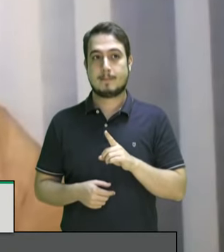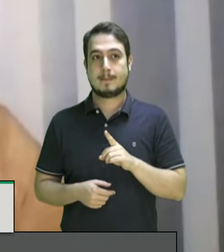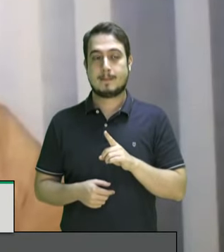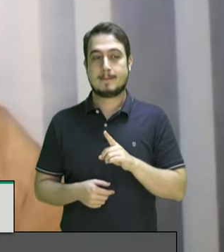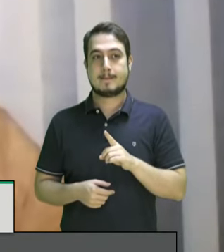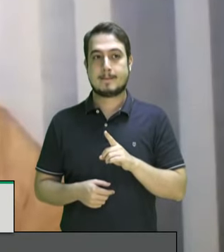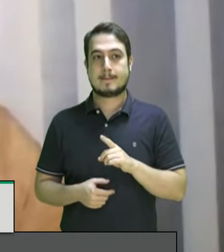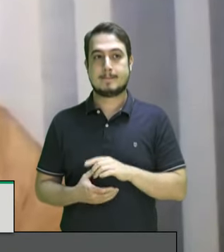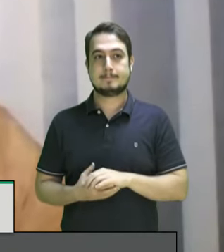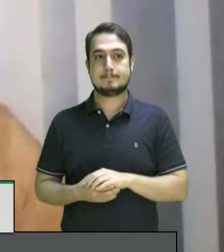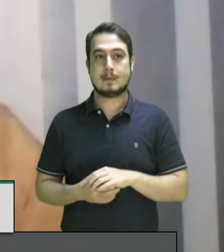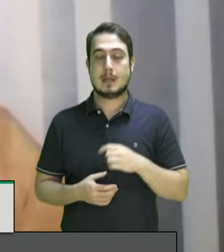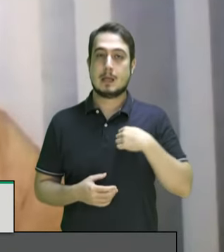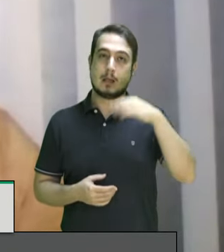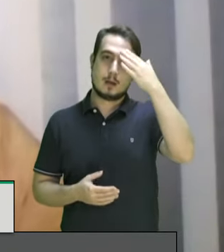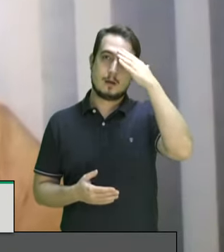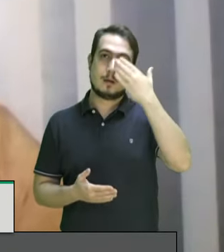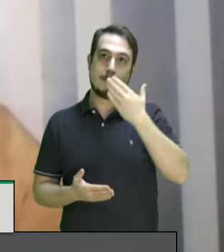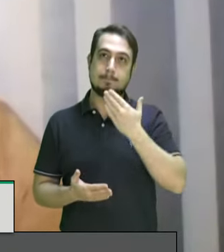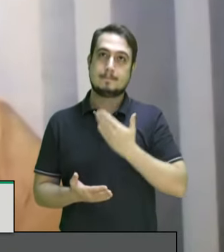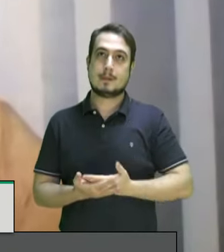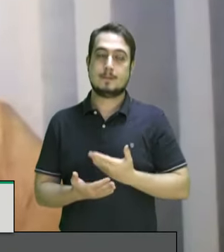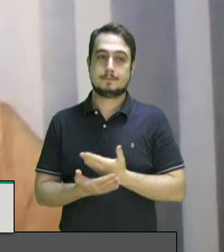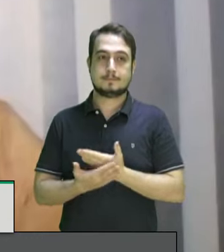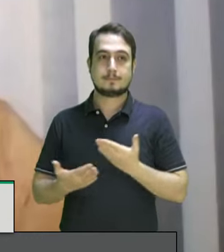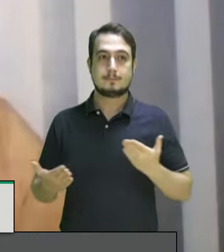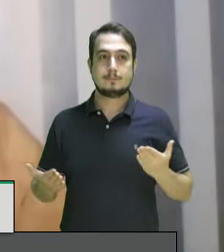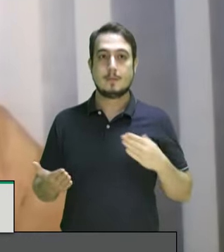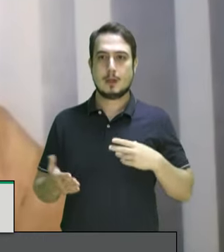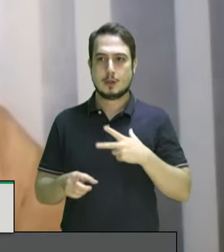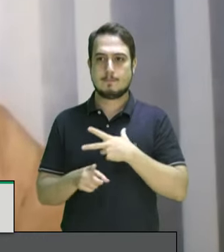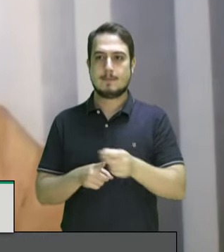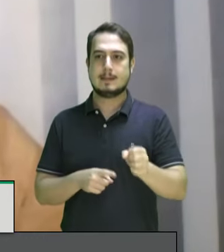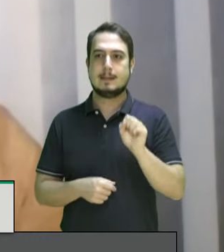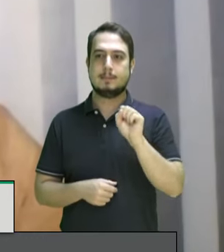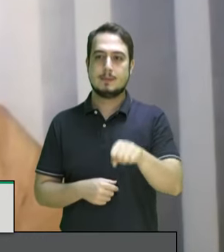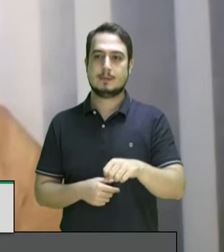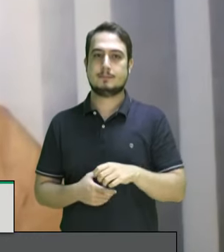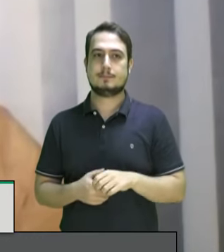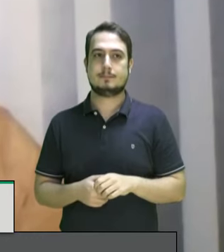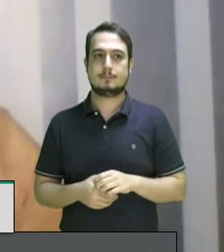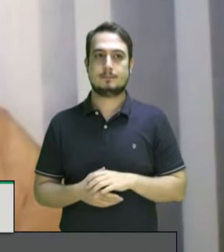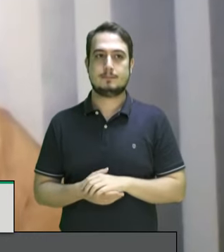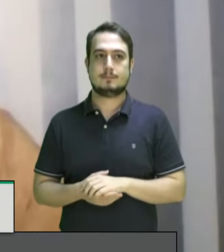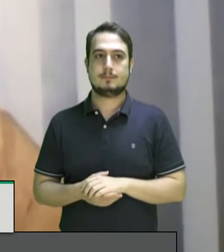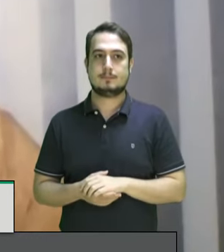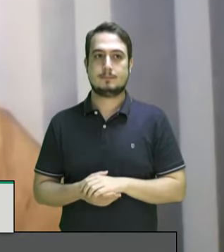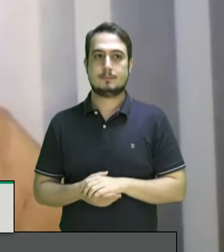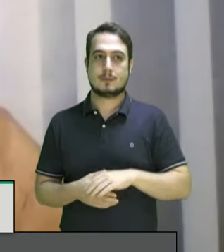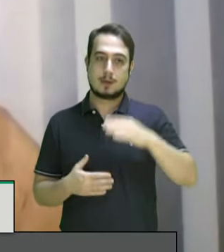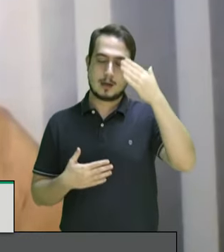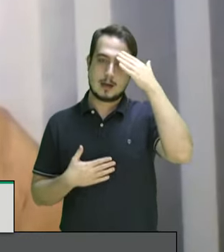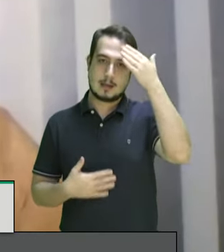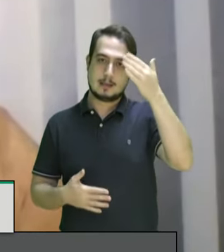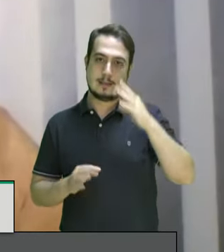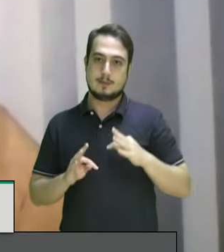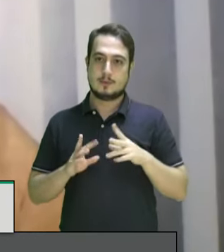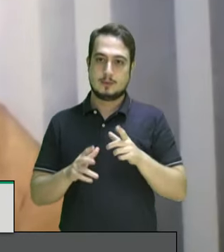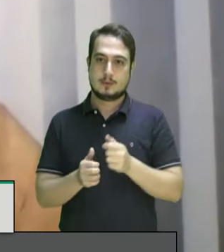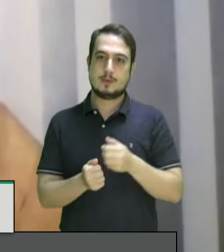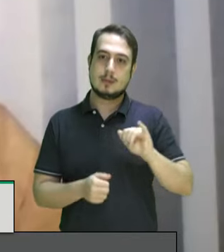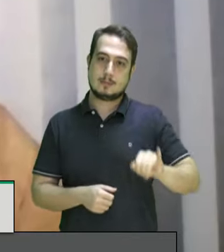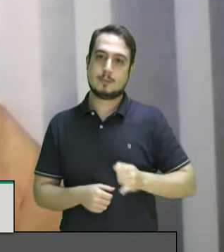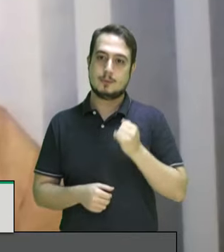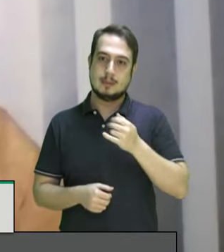Amadeus eu acredito que nós venceremos eu agradeço a todos pela